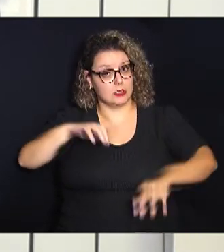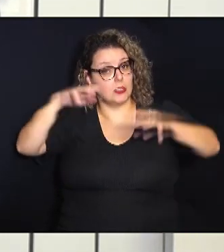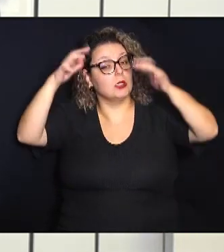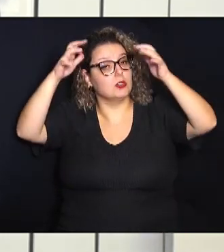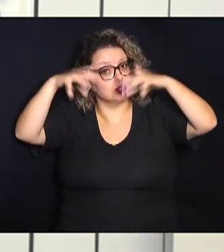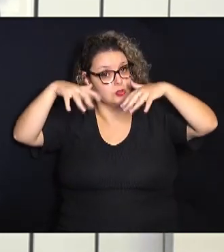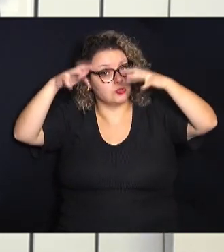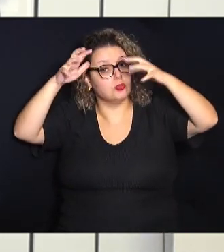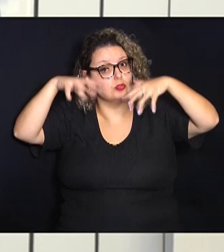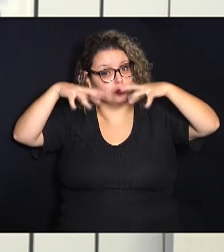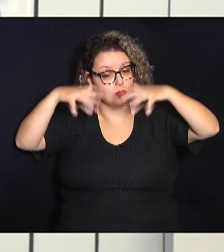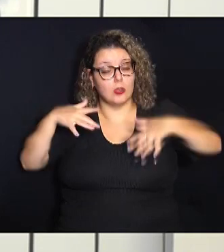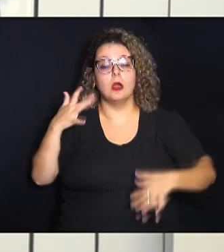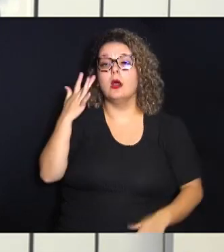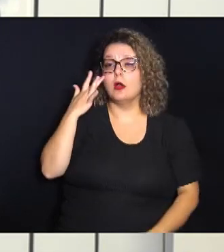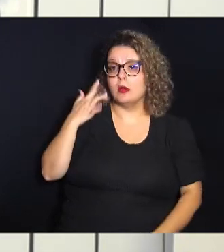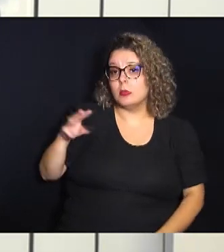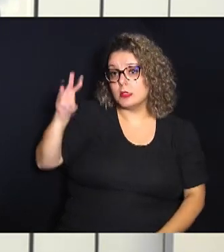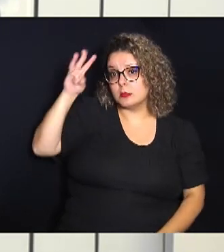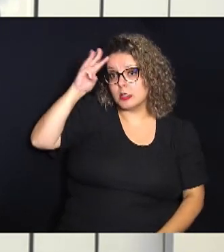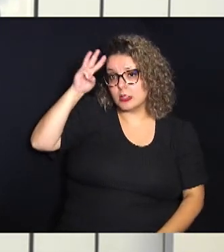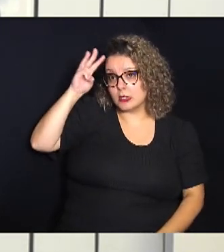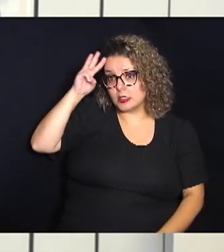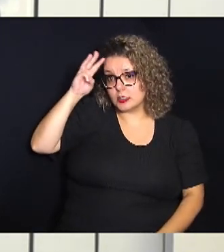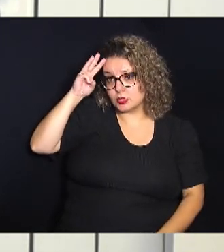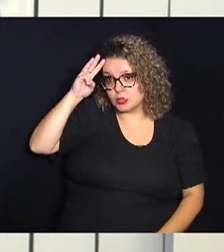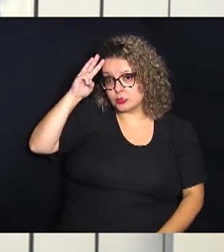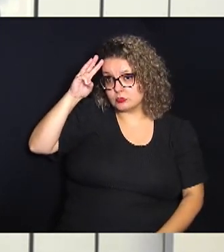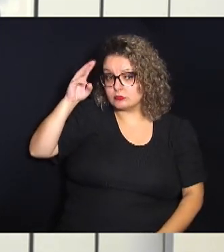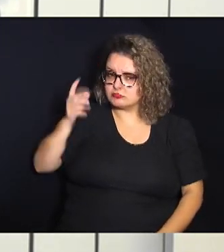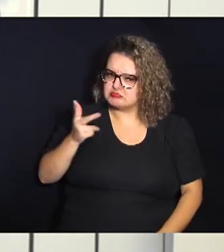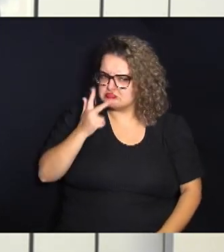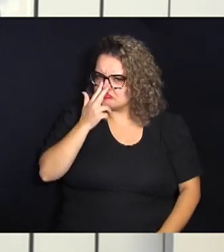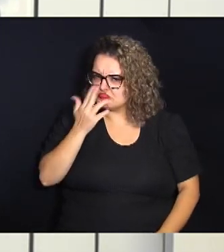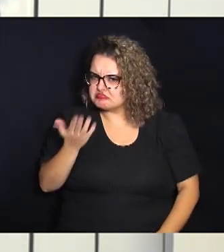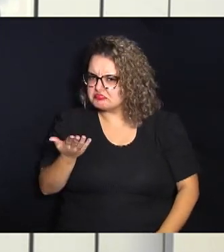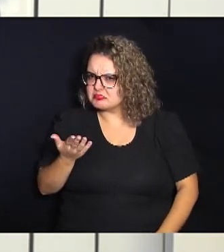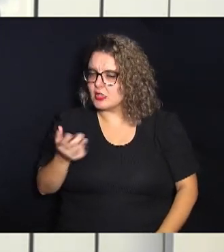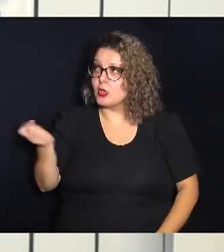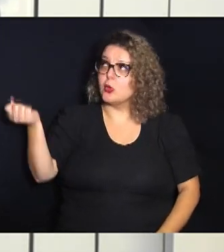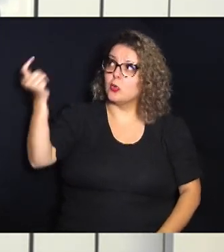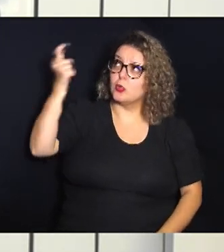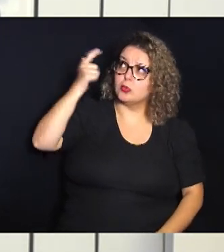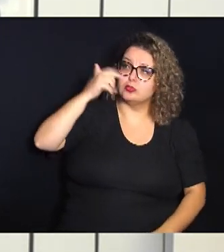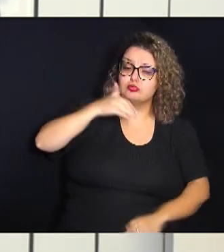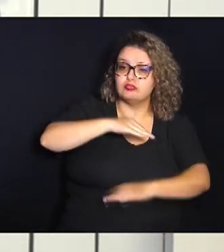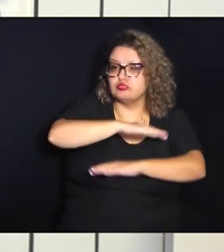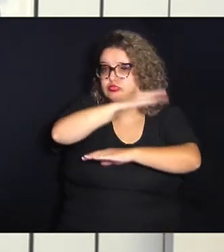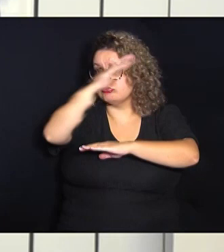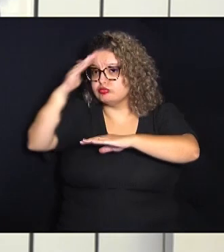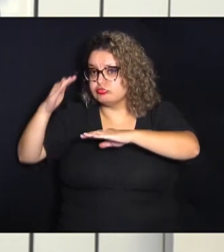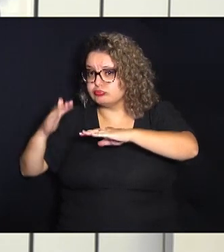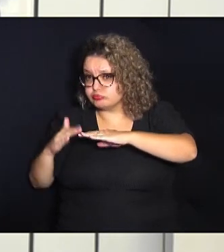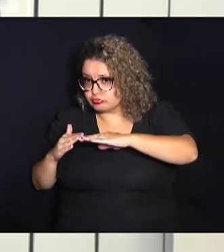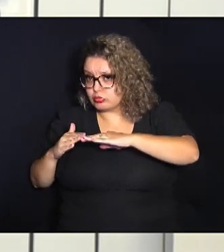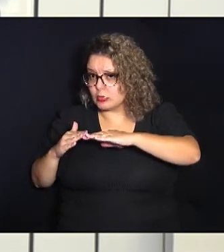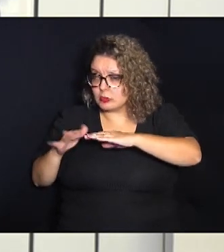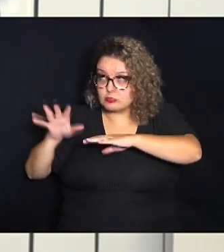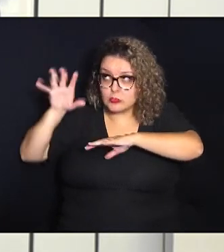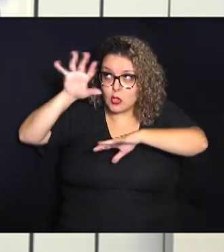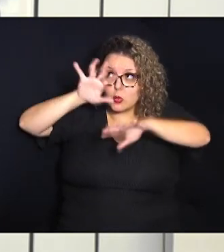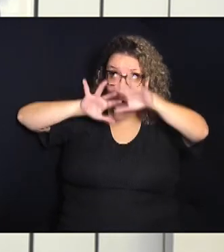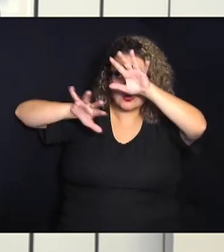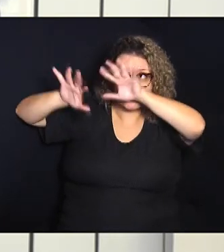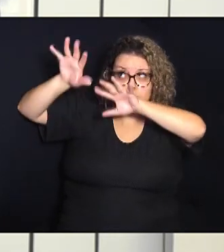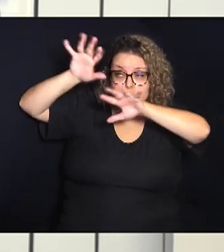chuva para amanhã terça-feira a previsão é parecida viu com sol aparecendo ao longo do dia entre